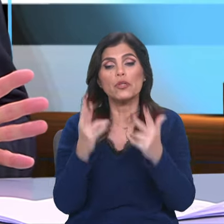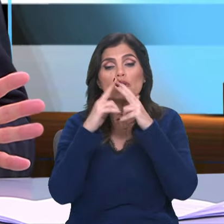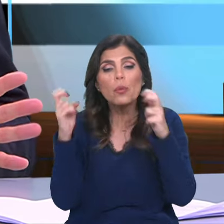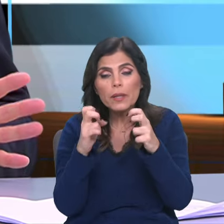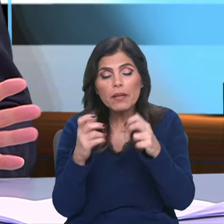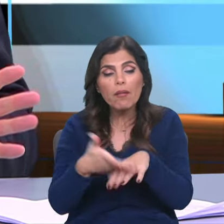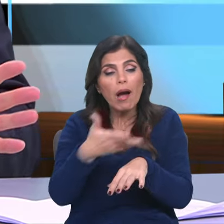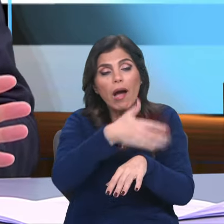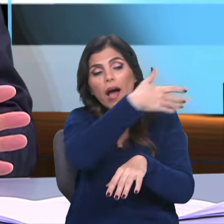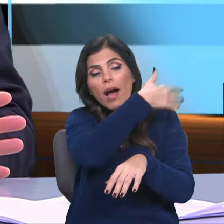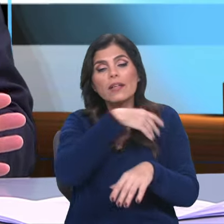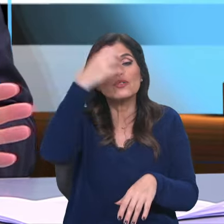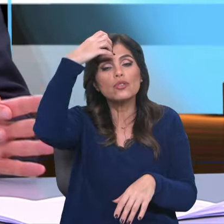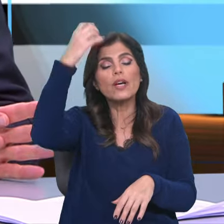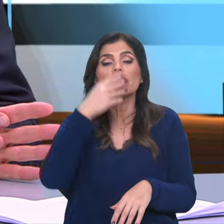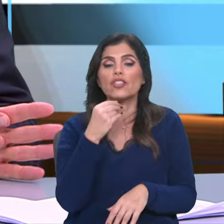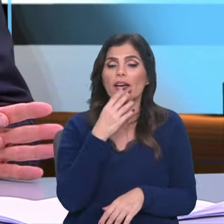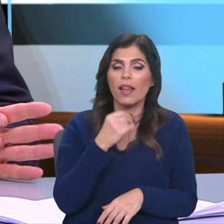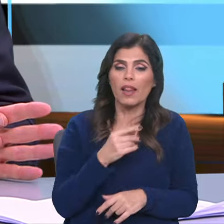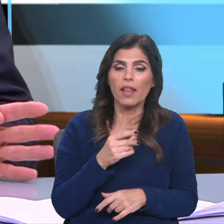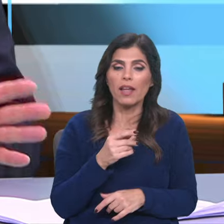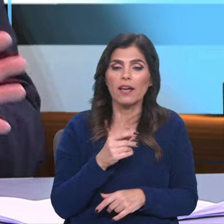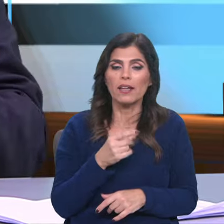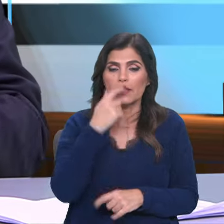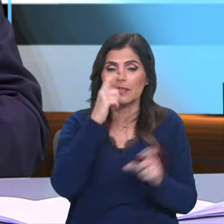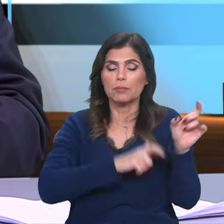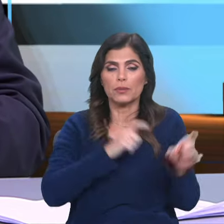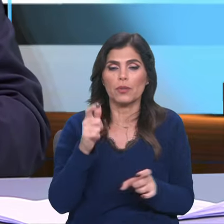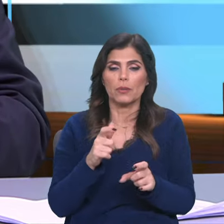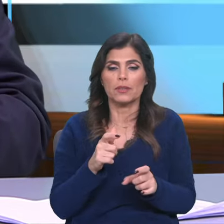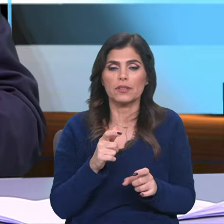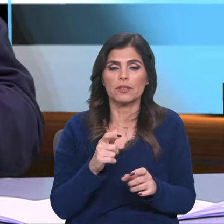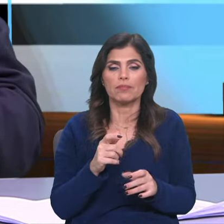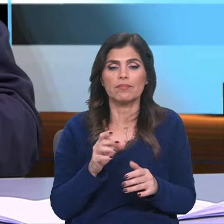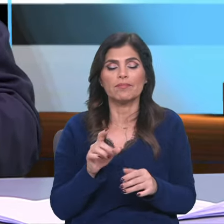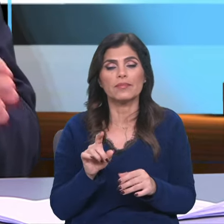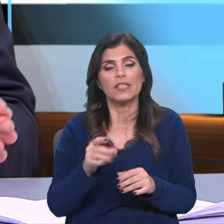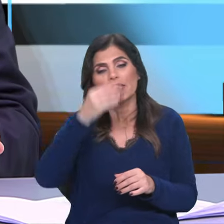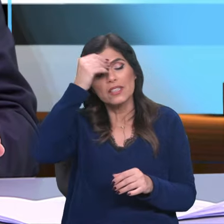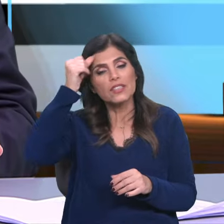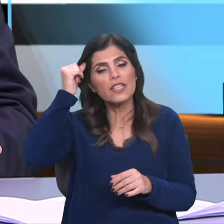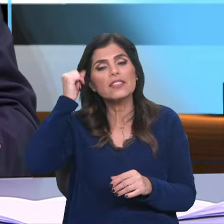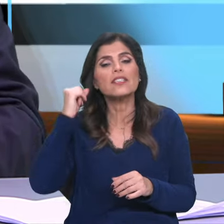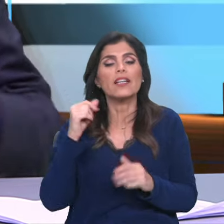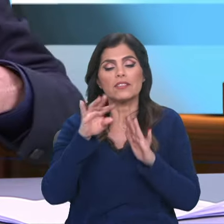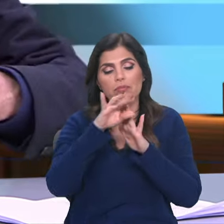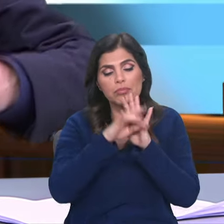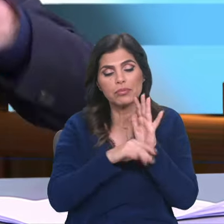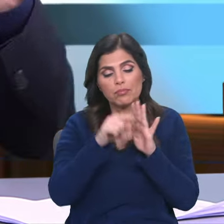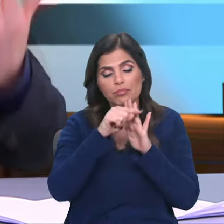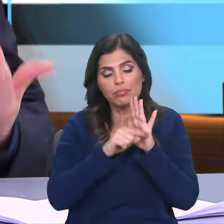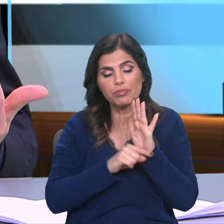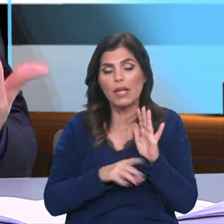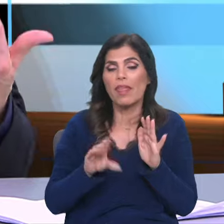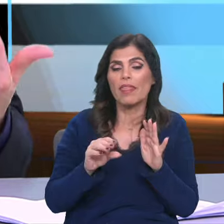passados, os reis de Israel tinham sido, e o povo, e fez a aliança, tinham-se esquecido dos Dez Mandamentos. Então,